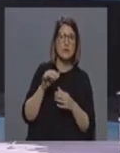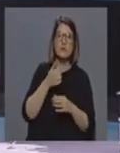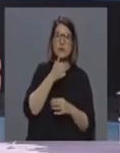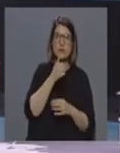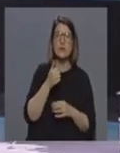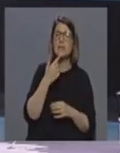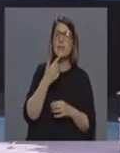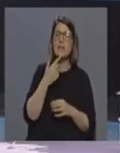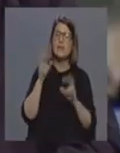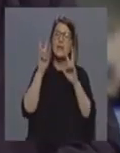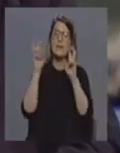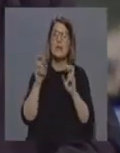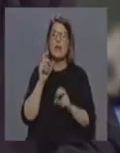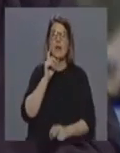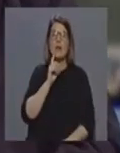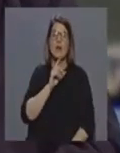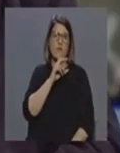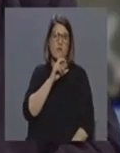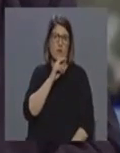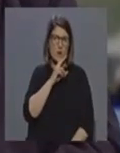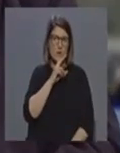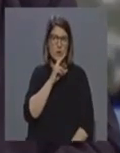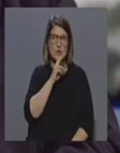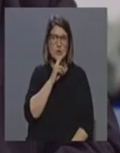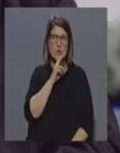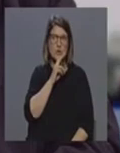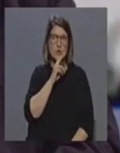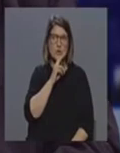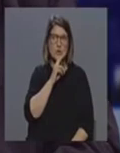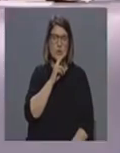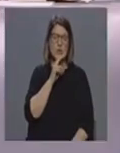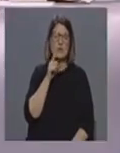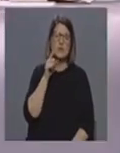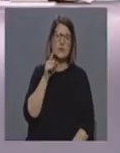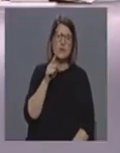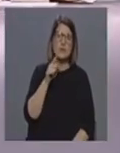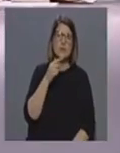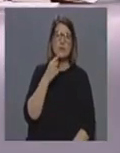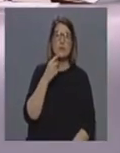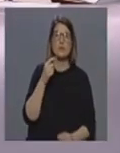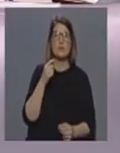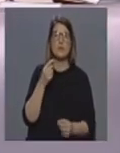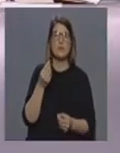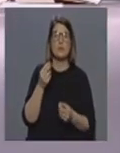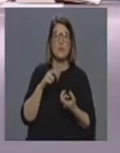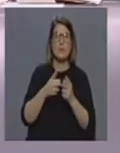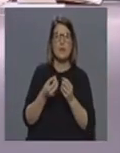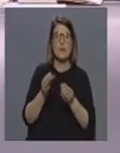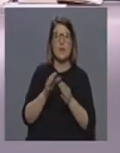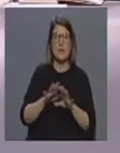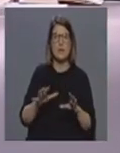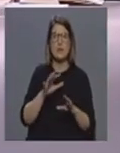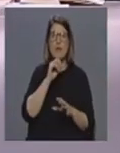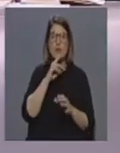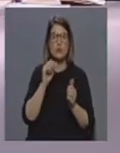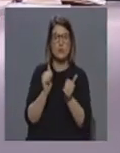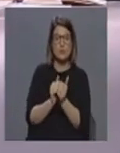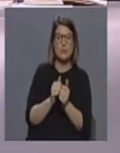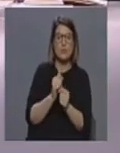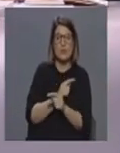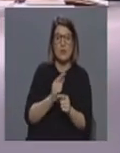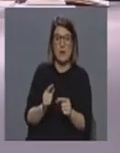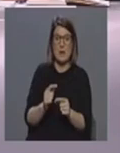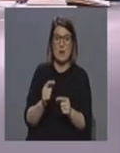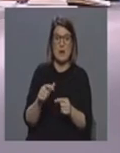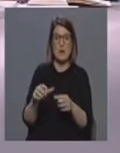avós. Há quem colocaria a questão do problema das crianças ficarem com os avós, nomeadamente um grupo de risco, em